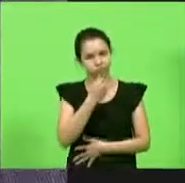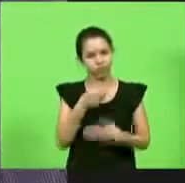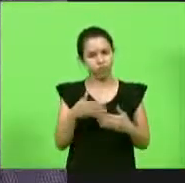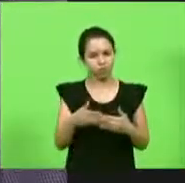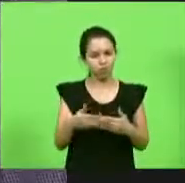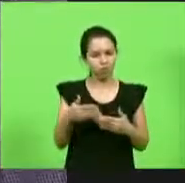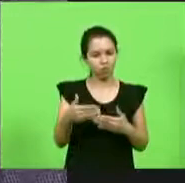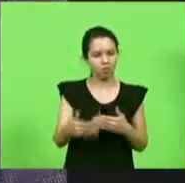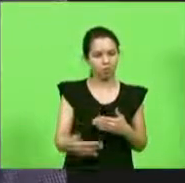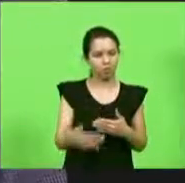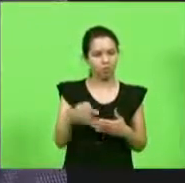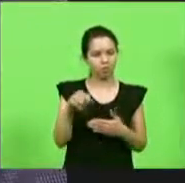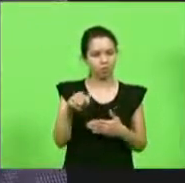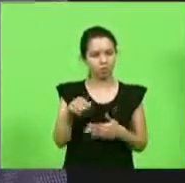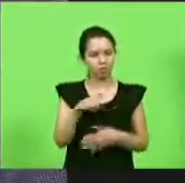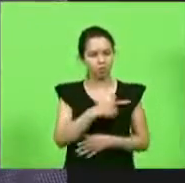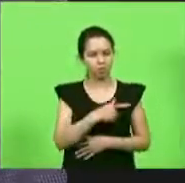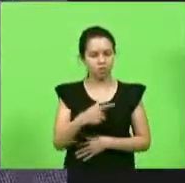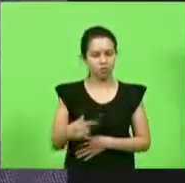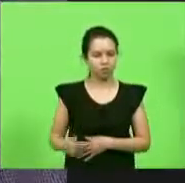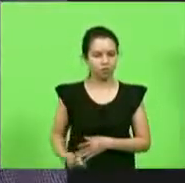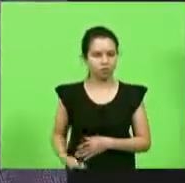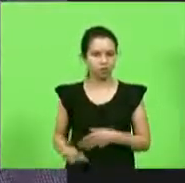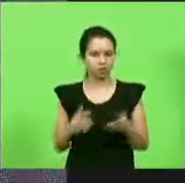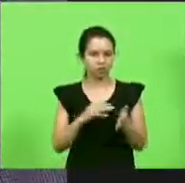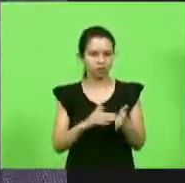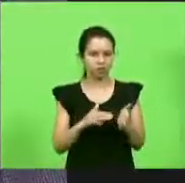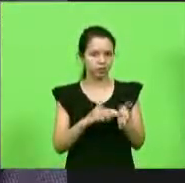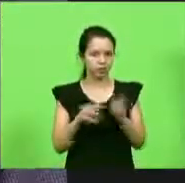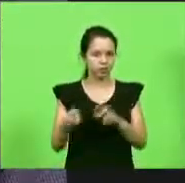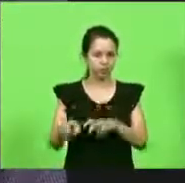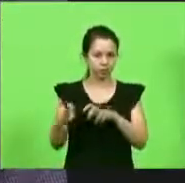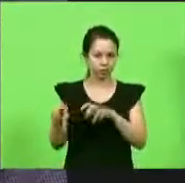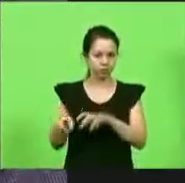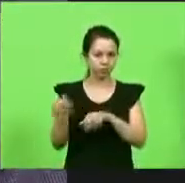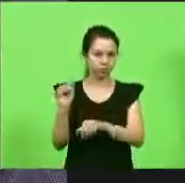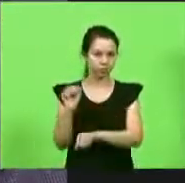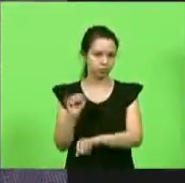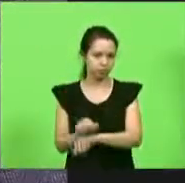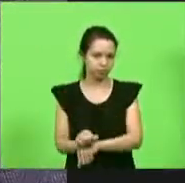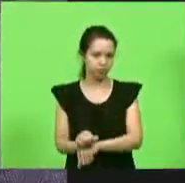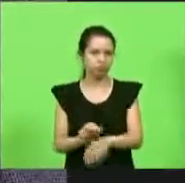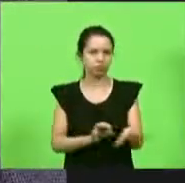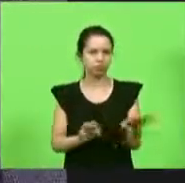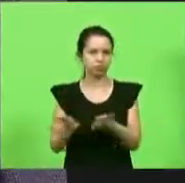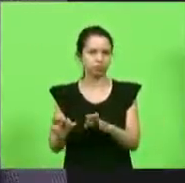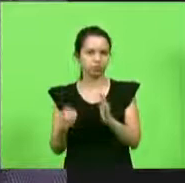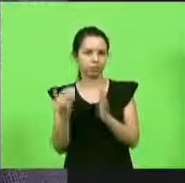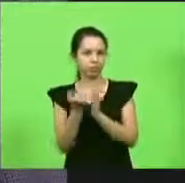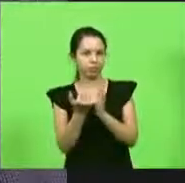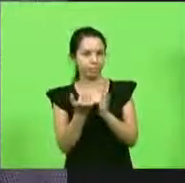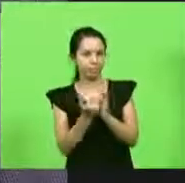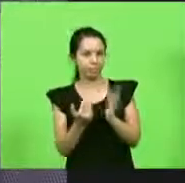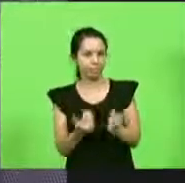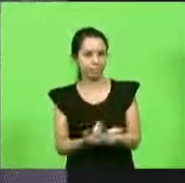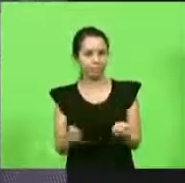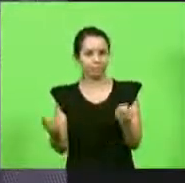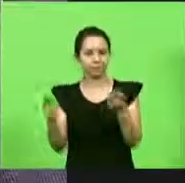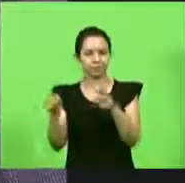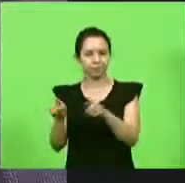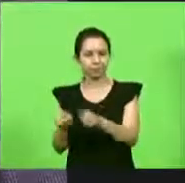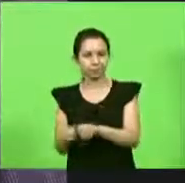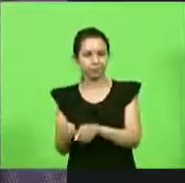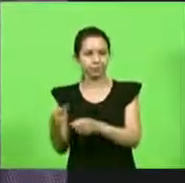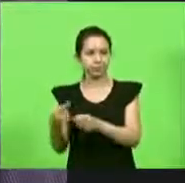começo desse governo a secretaria da agricultura deixou de fazer esse programa em parceria com os municípios